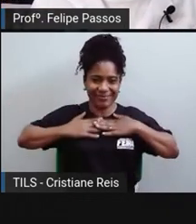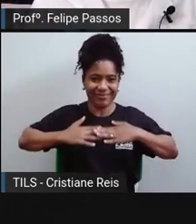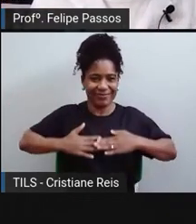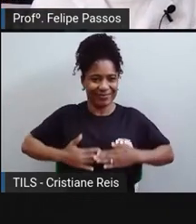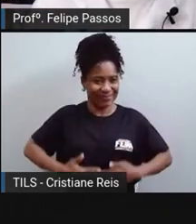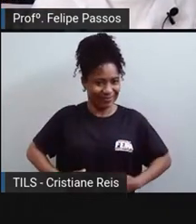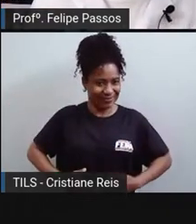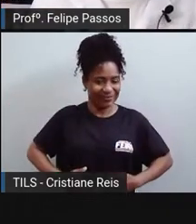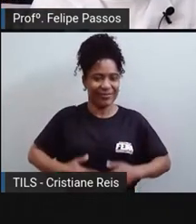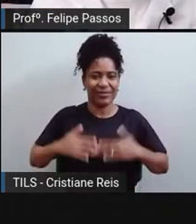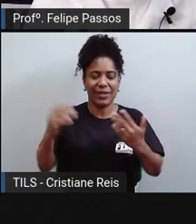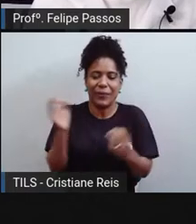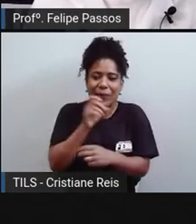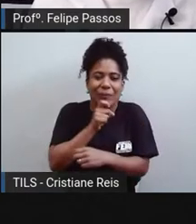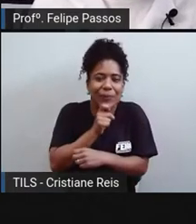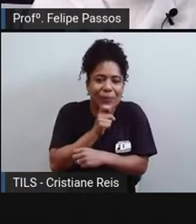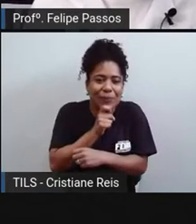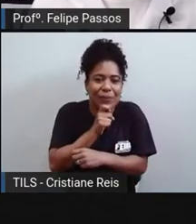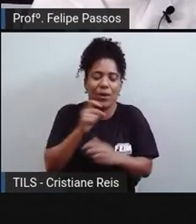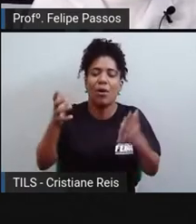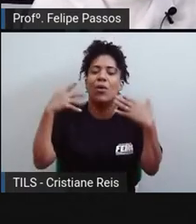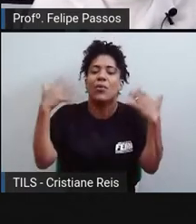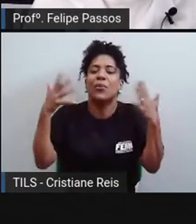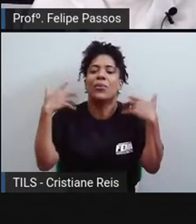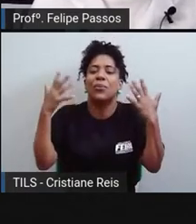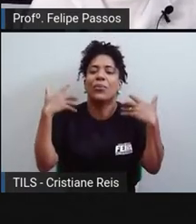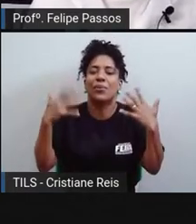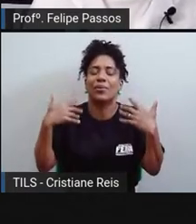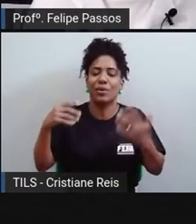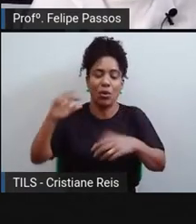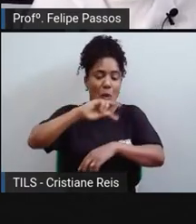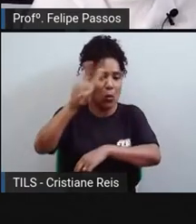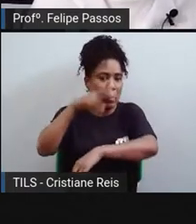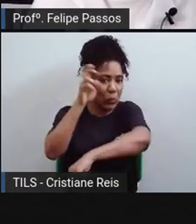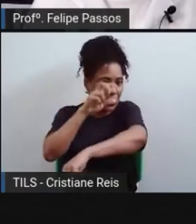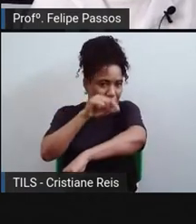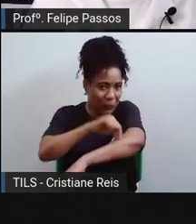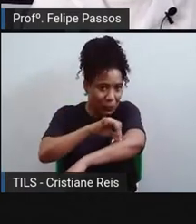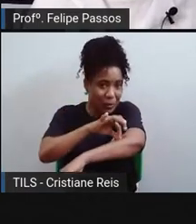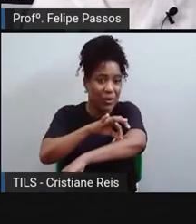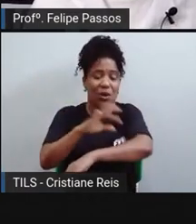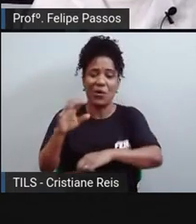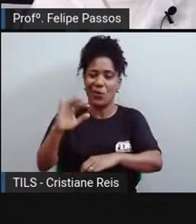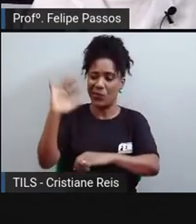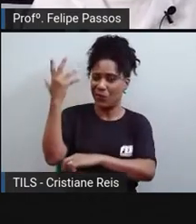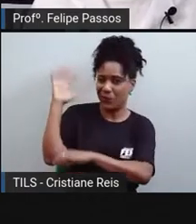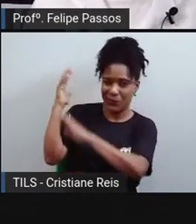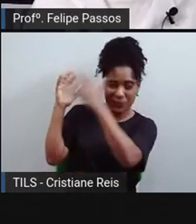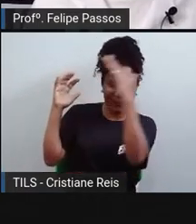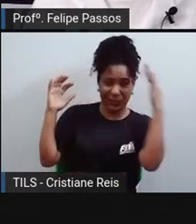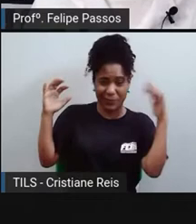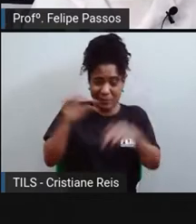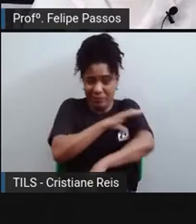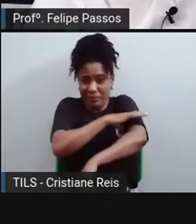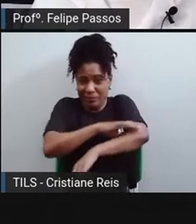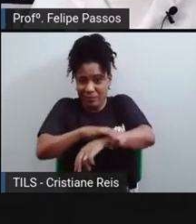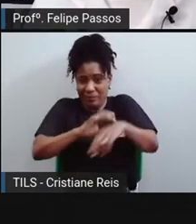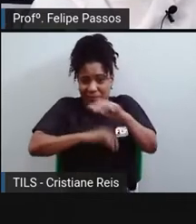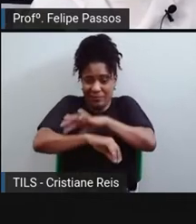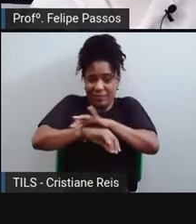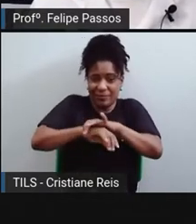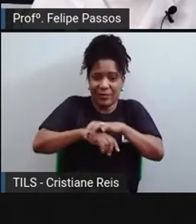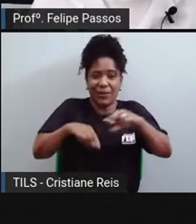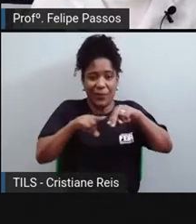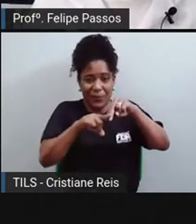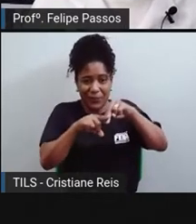do ambiente, do frio ou do calor, ou dos insetos, ou da vegetação que pode lhe arranhar, se você estiver sem uma calça adequada, por exemplo.